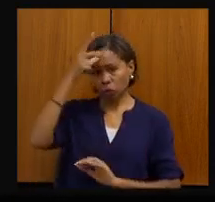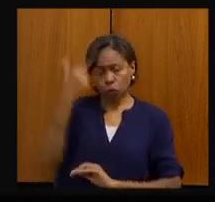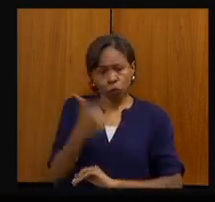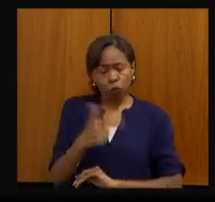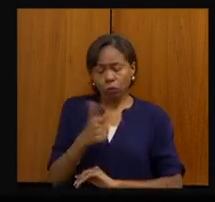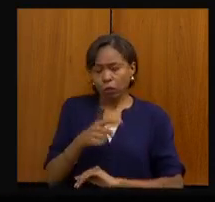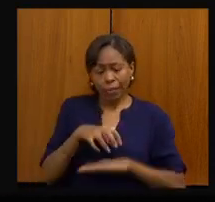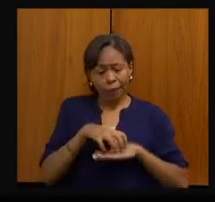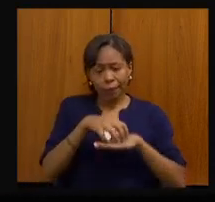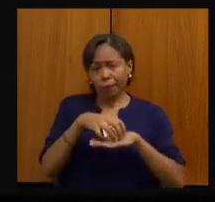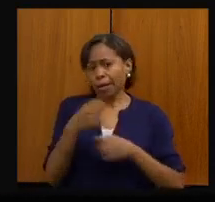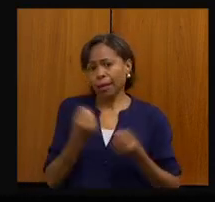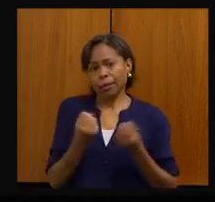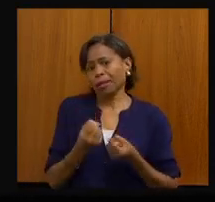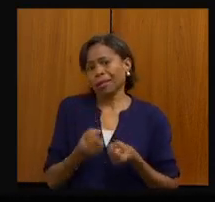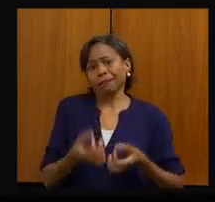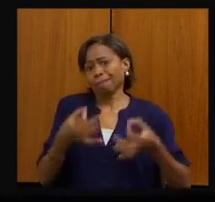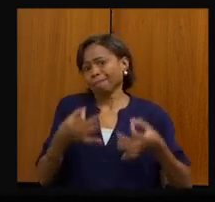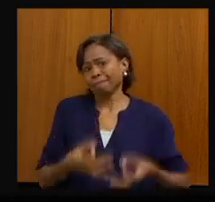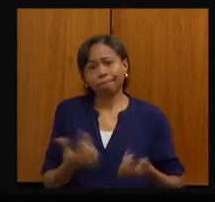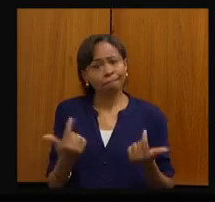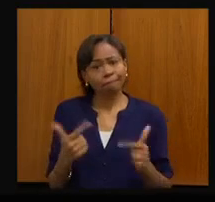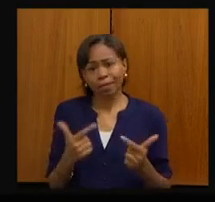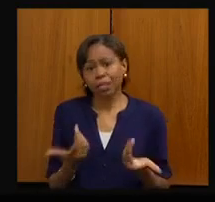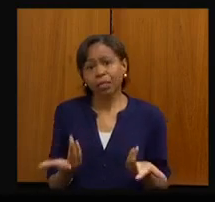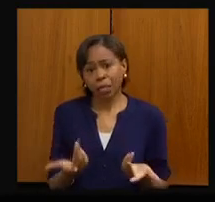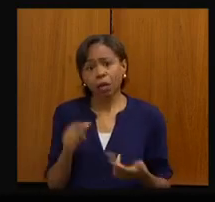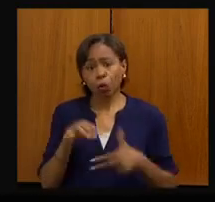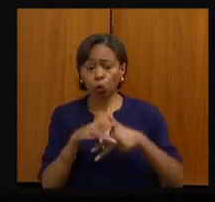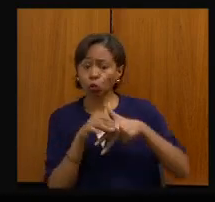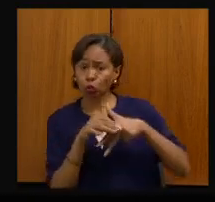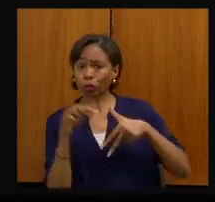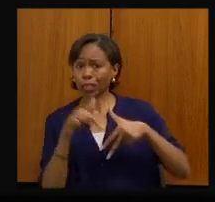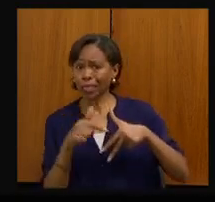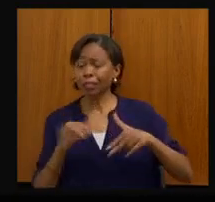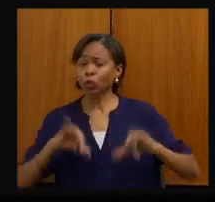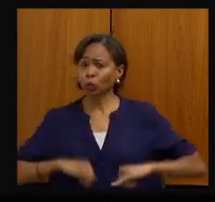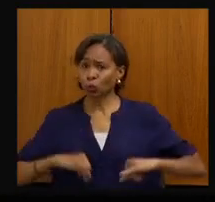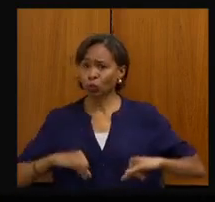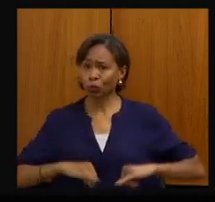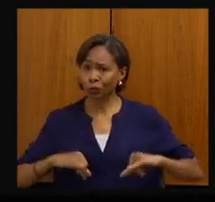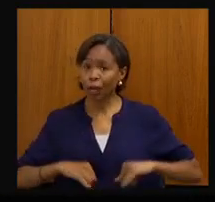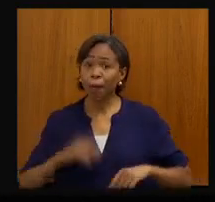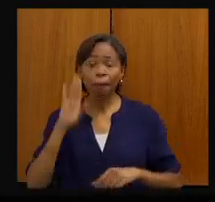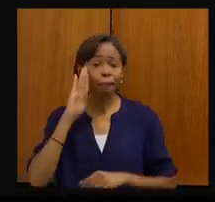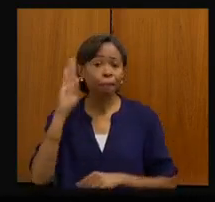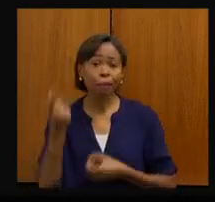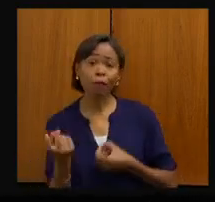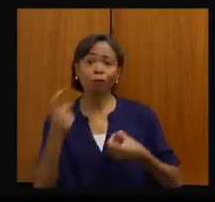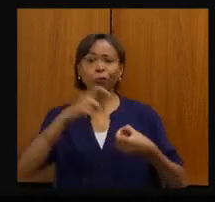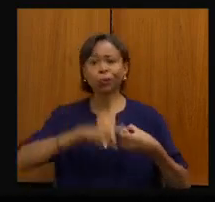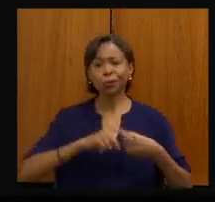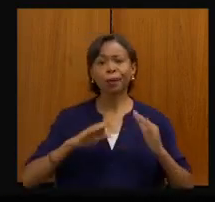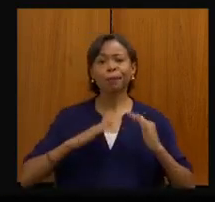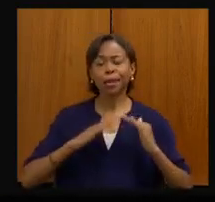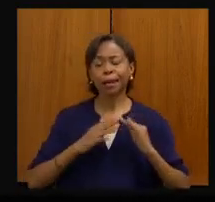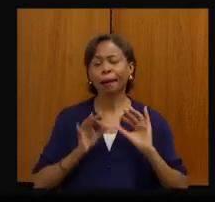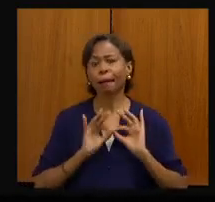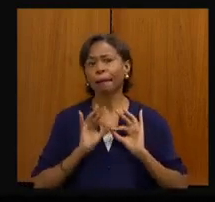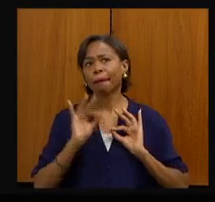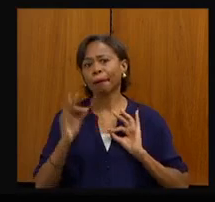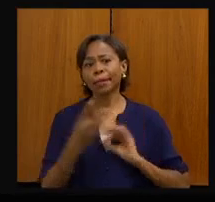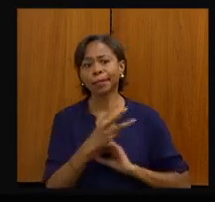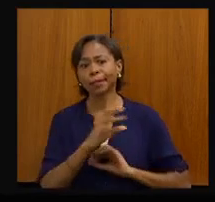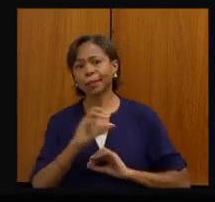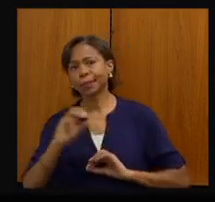adequado. A gente sabe o sofrimento que tem um paciente oncológico, principalmente na volta para casa, quando tem que percorrer 300,